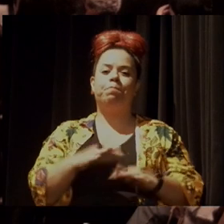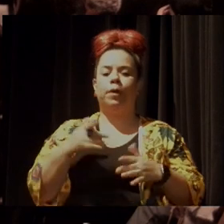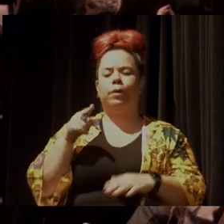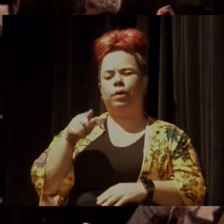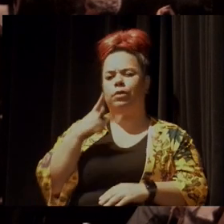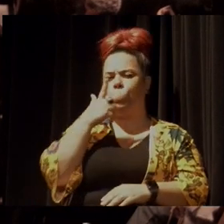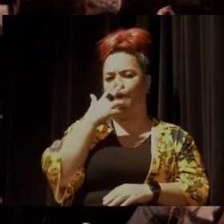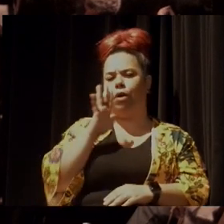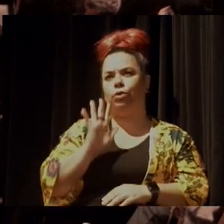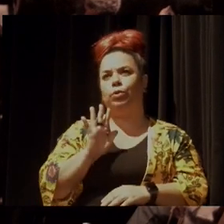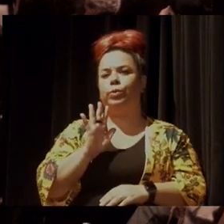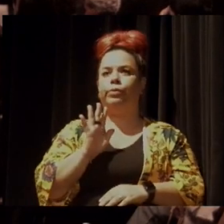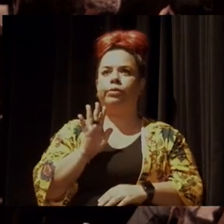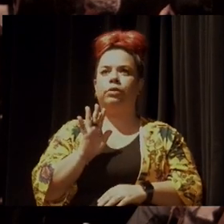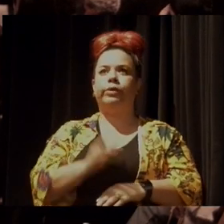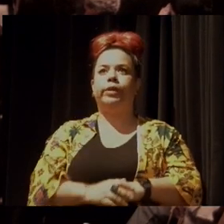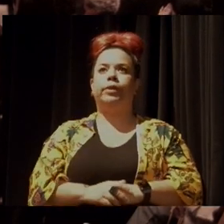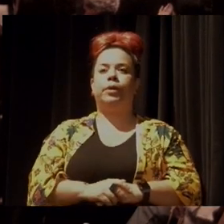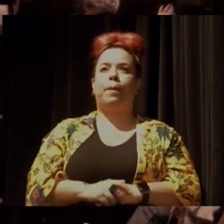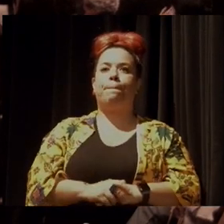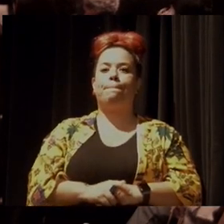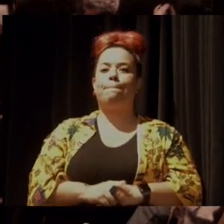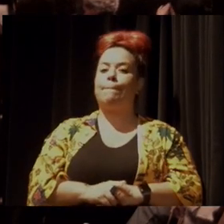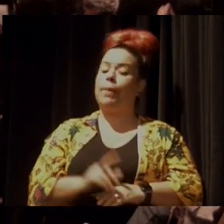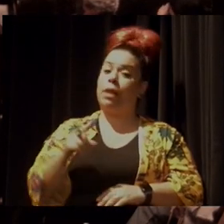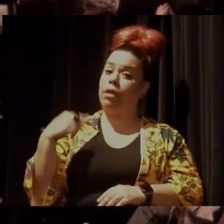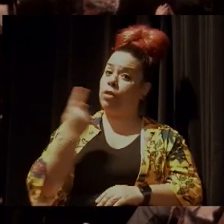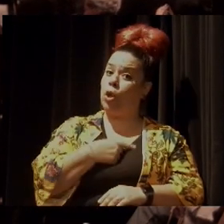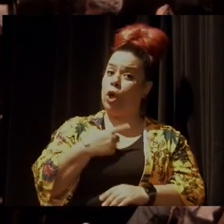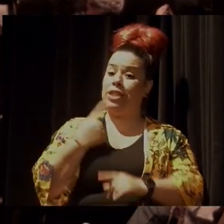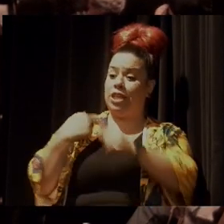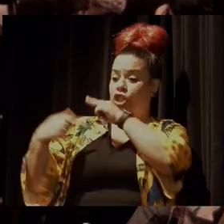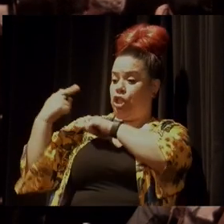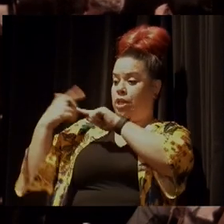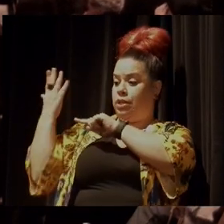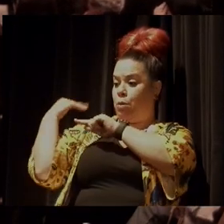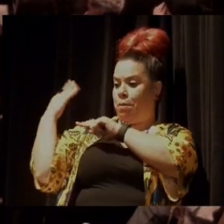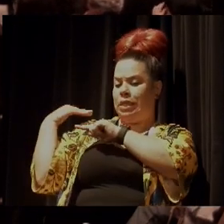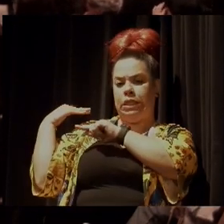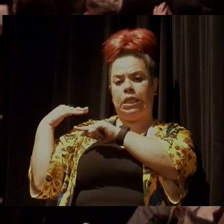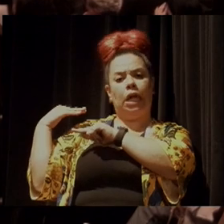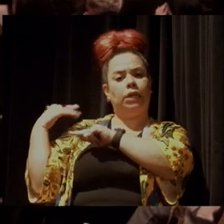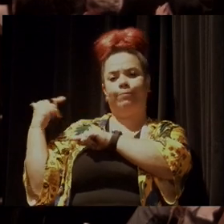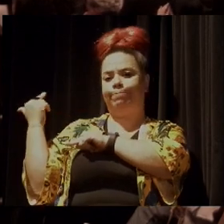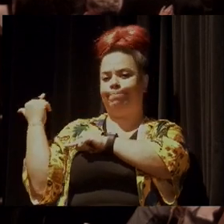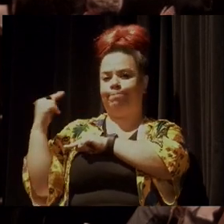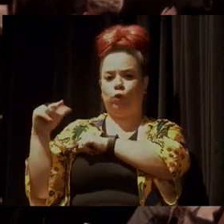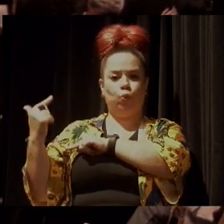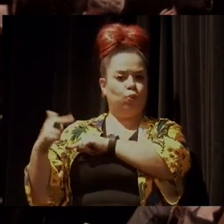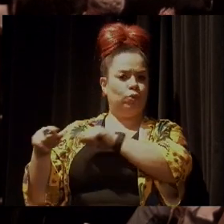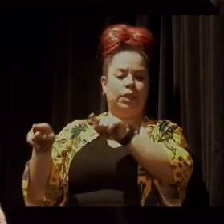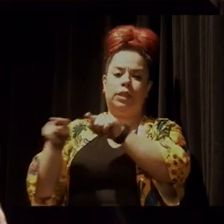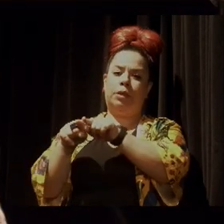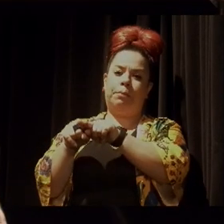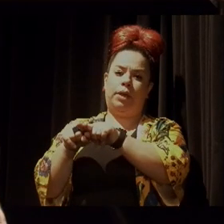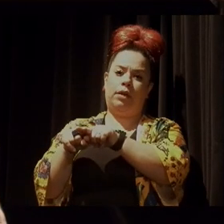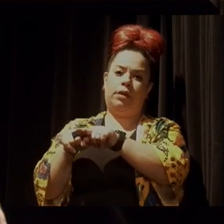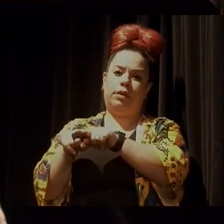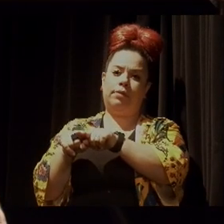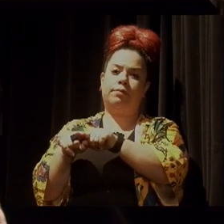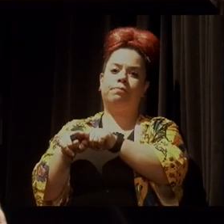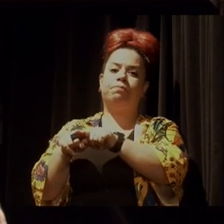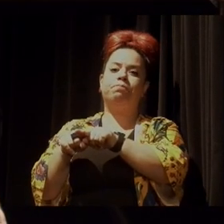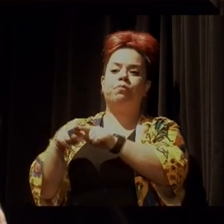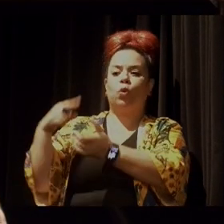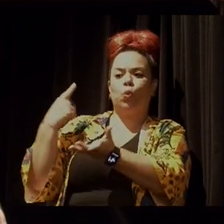eu acho que não temos nós, gerações passadas, também um